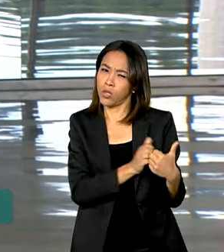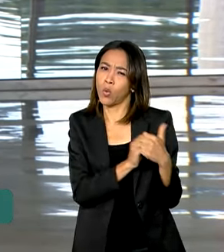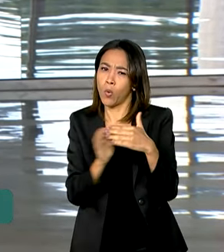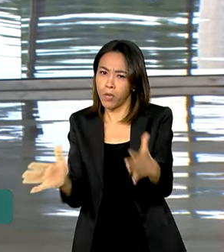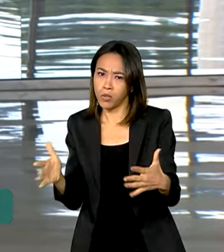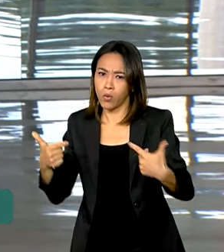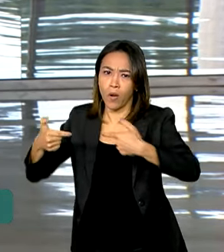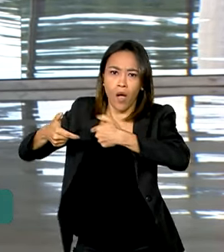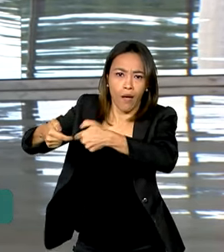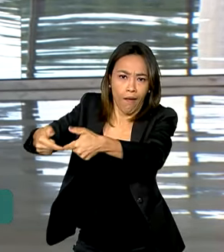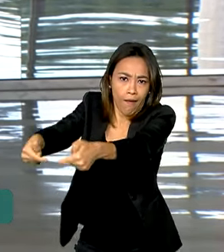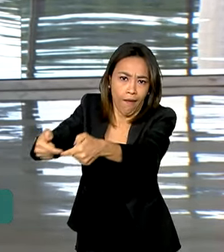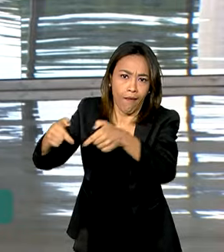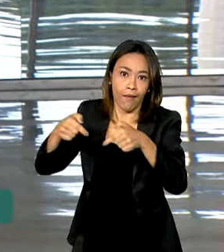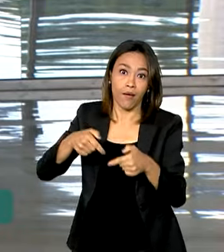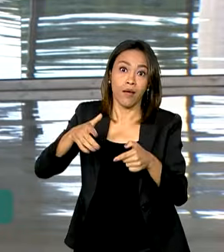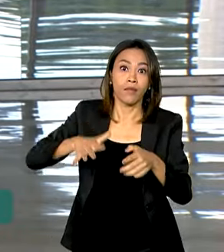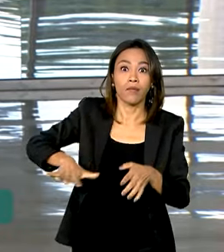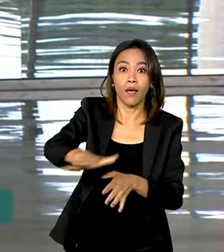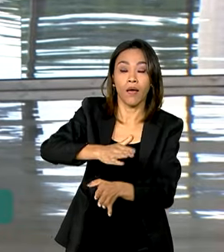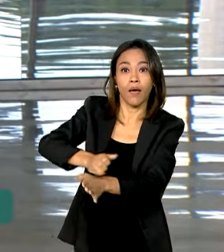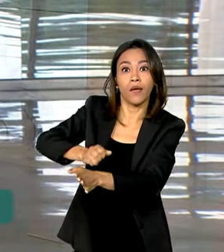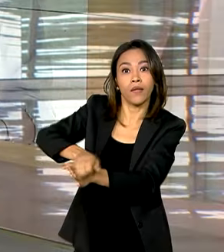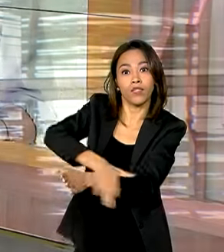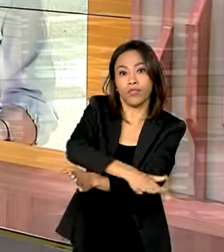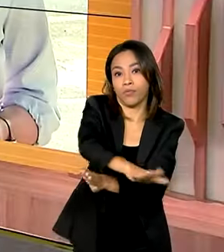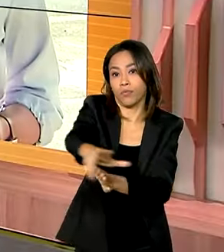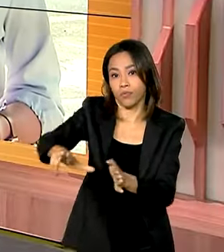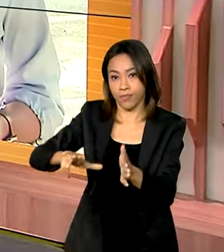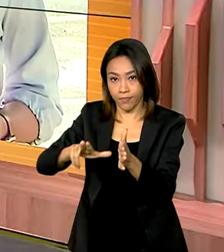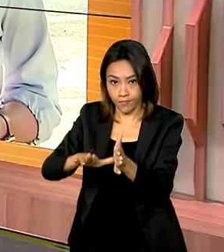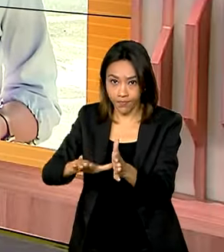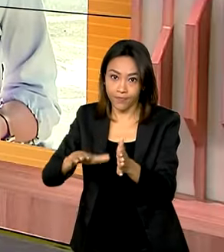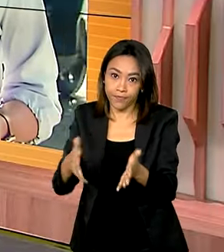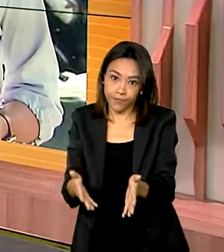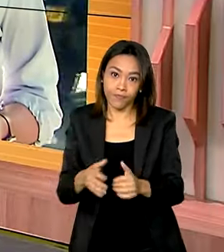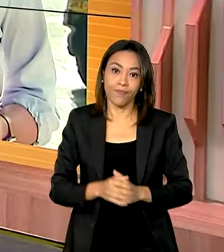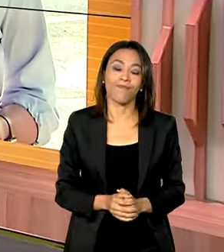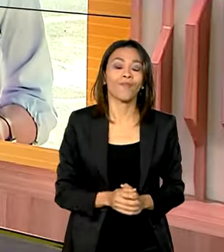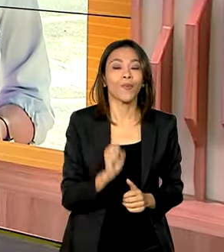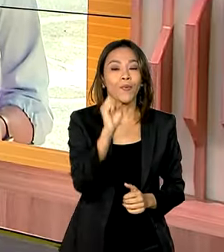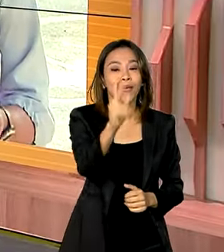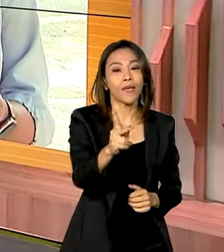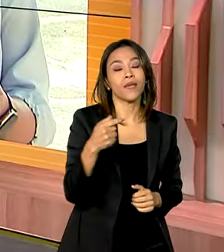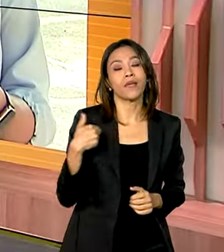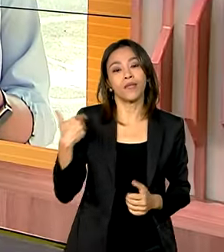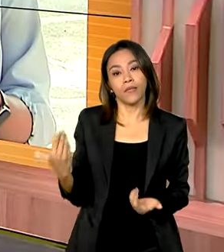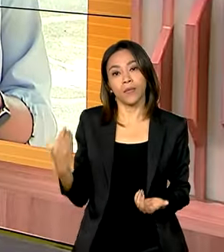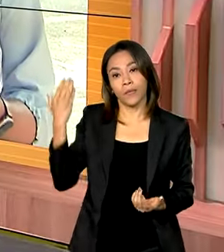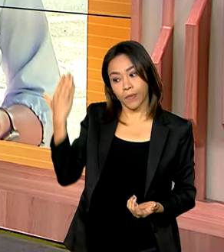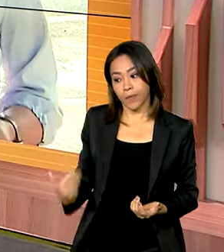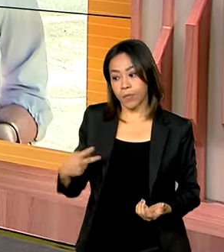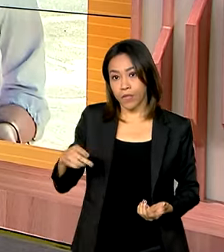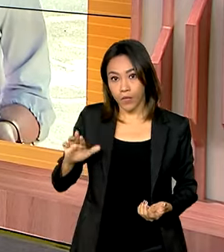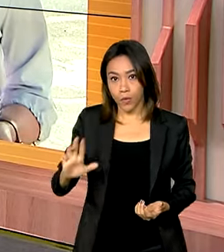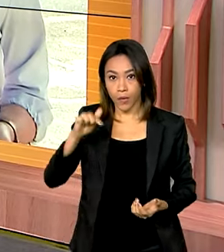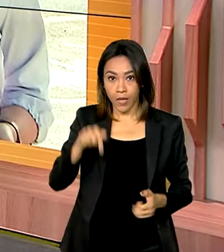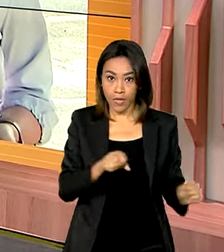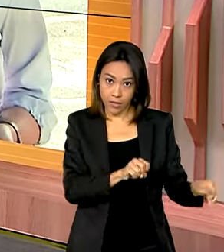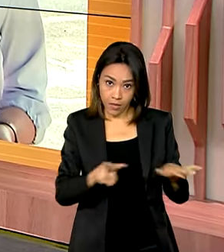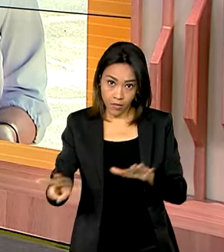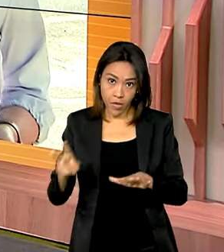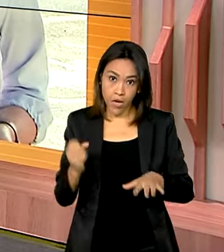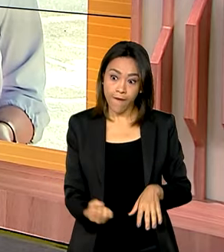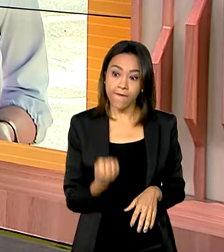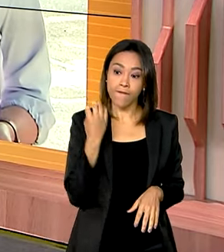ali na região da faixa de Gaza. Voltamos com você, Vanessa. Ok, e o presidente Lula realiza essa semana uma viagem